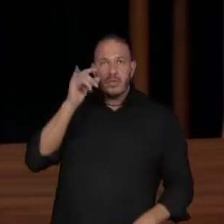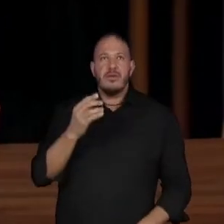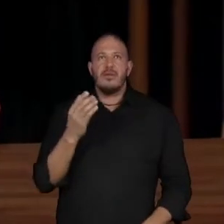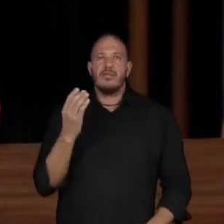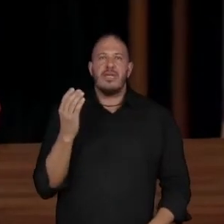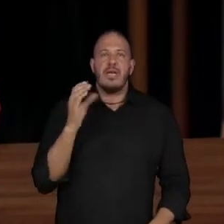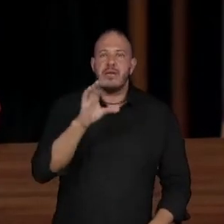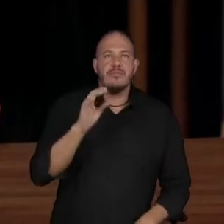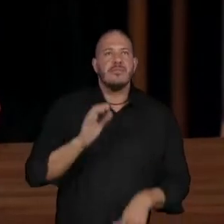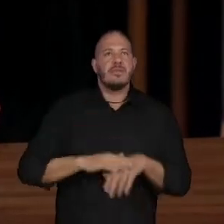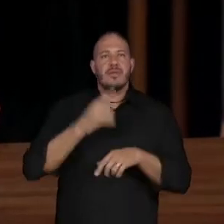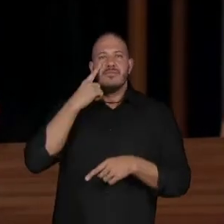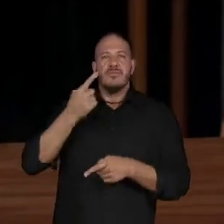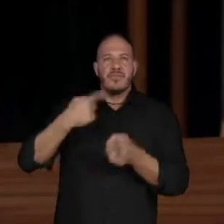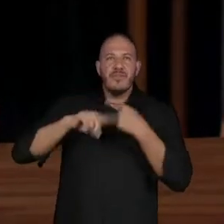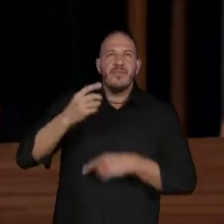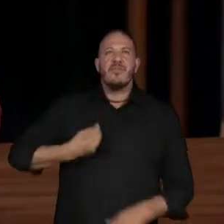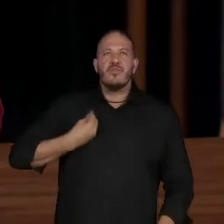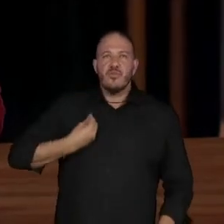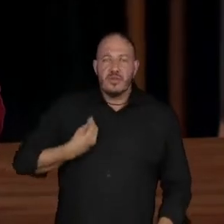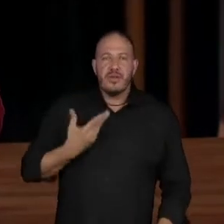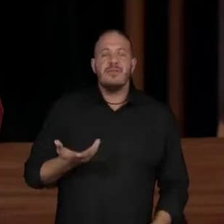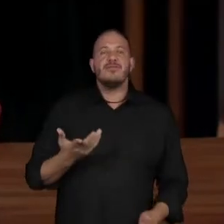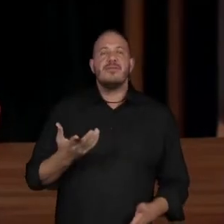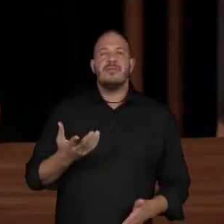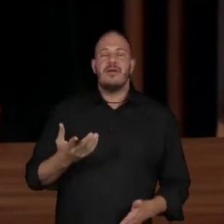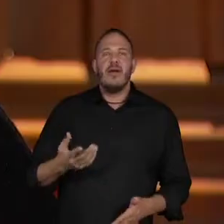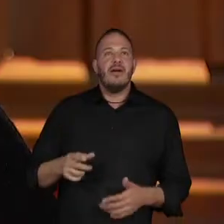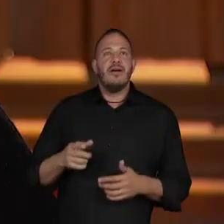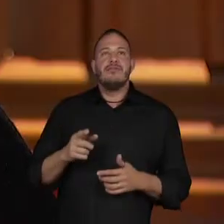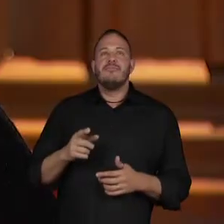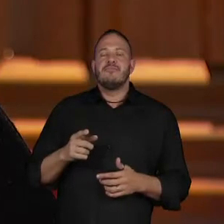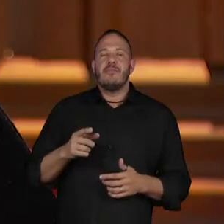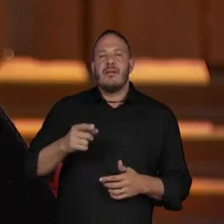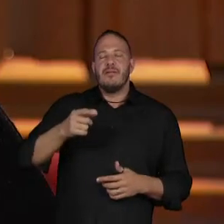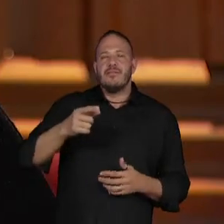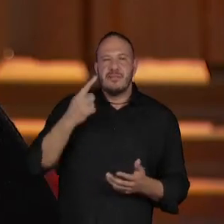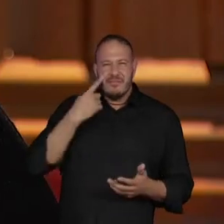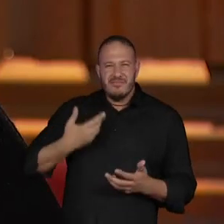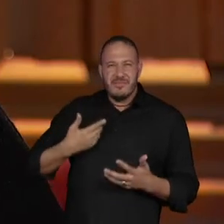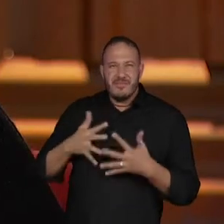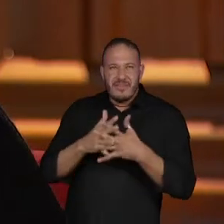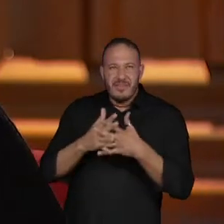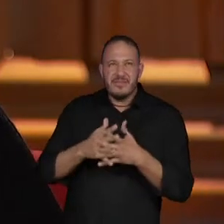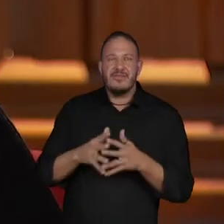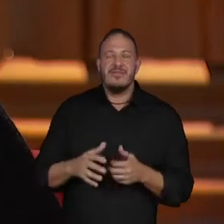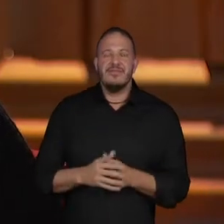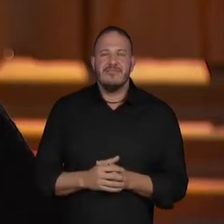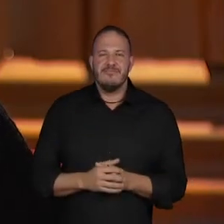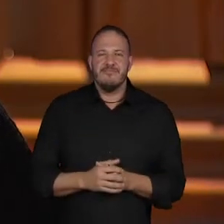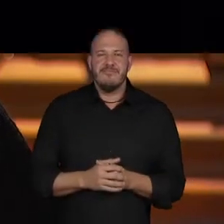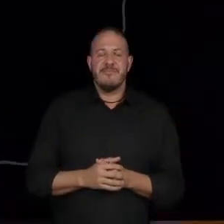sol perfeito, não é isso? Um sorvete derretendo. A vida é ditada, né? Só os melhores momentos.